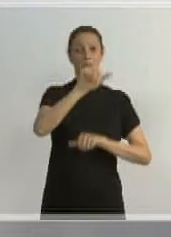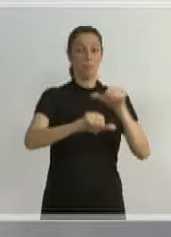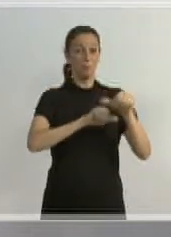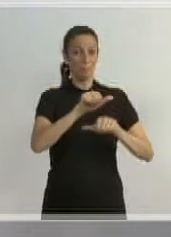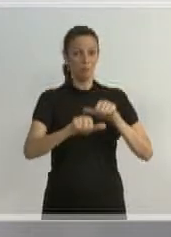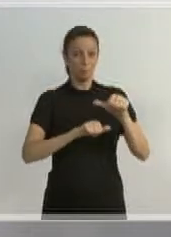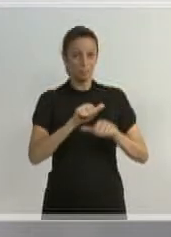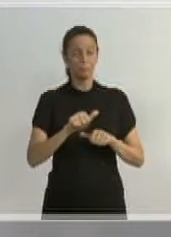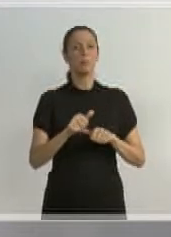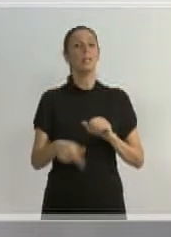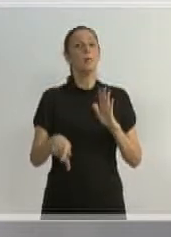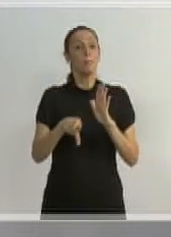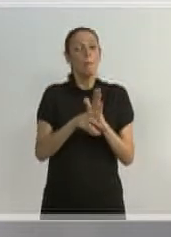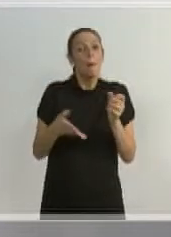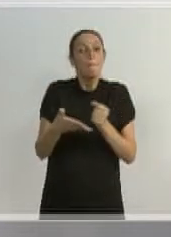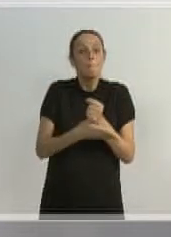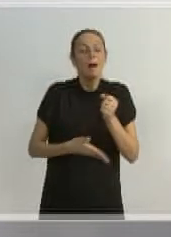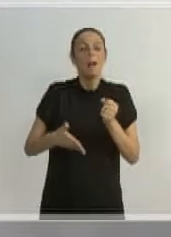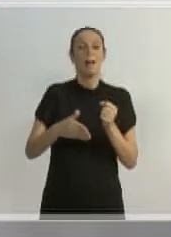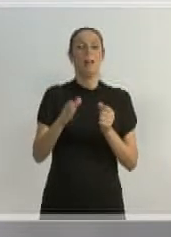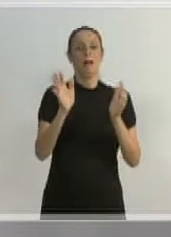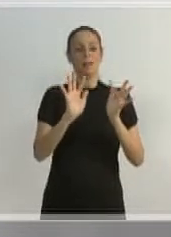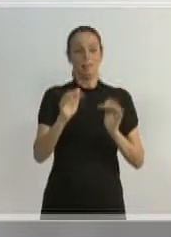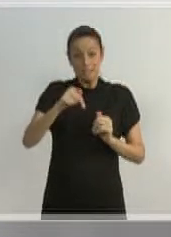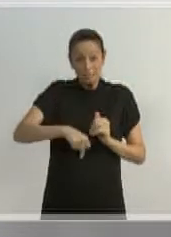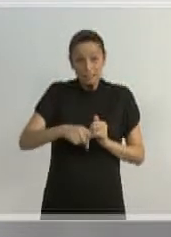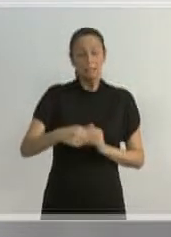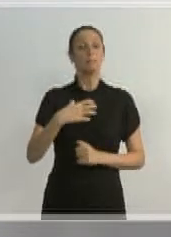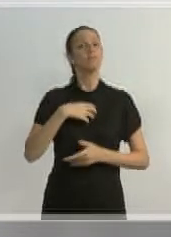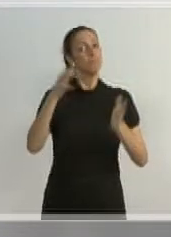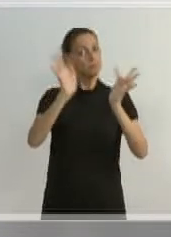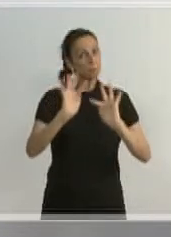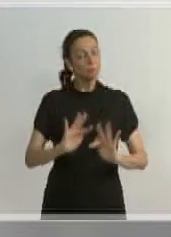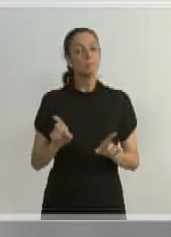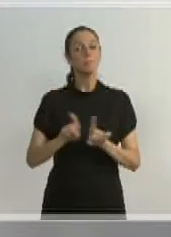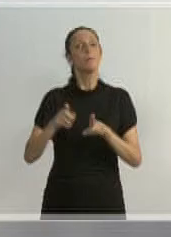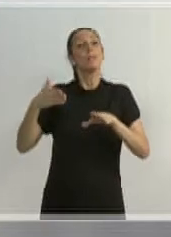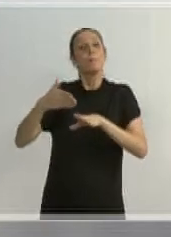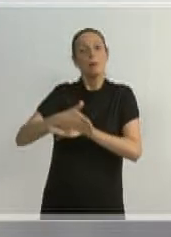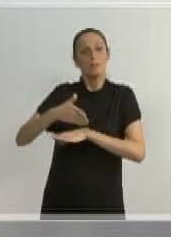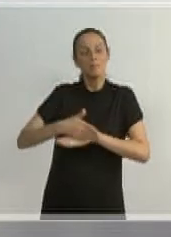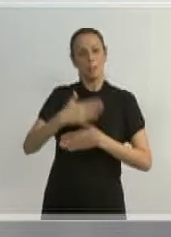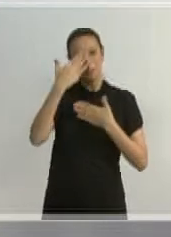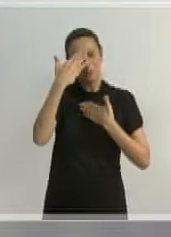raiz da sociedade brasileira, e eu estou muito feliz de alguma forma poder fazer parte disso. Muito obrigado.